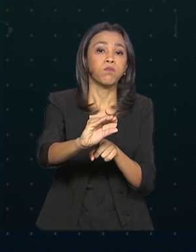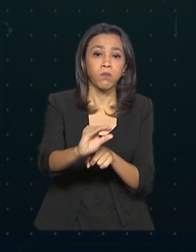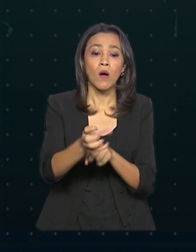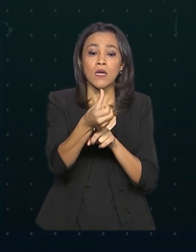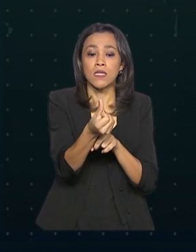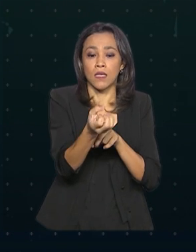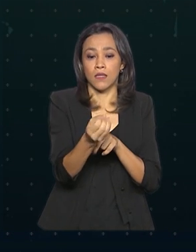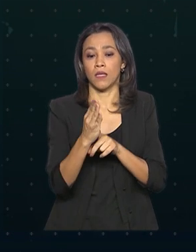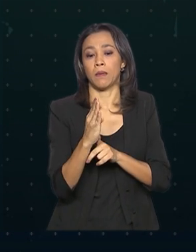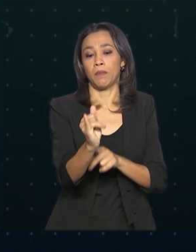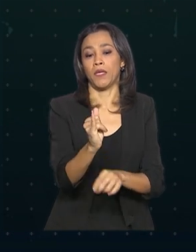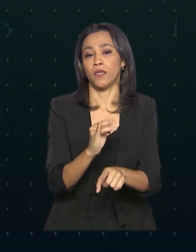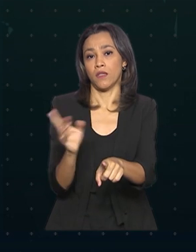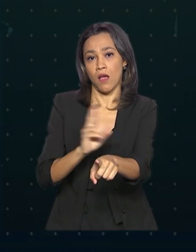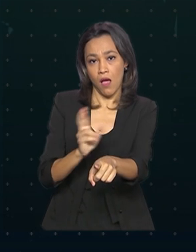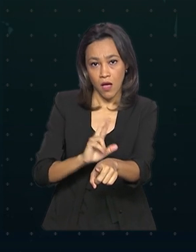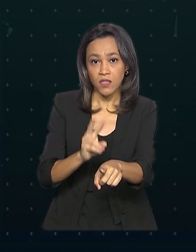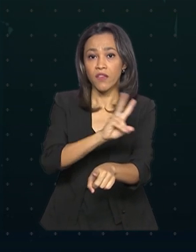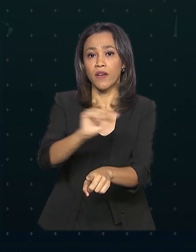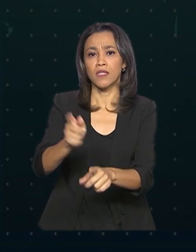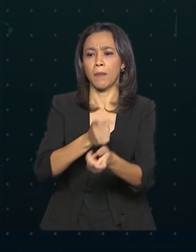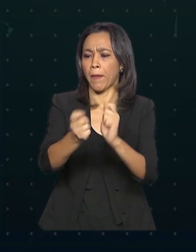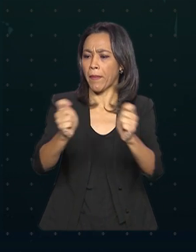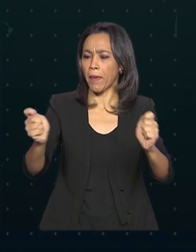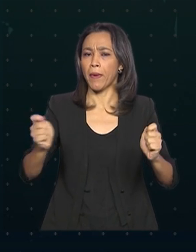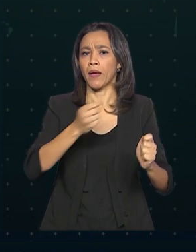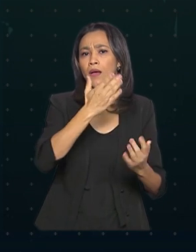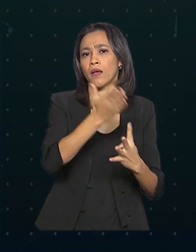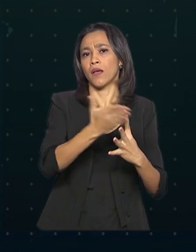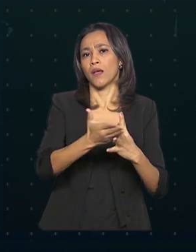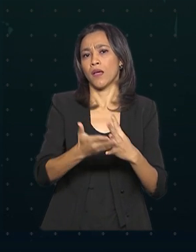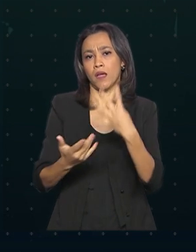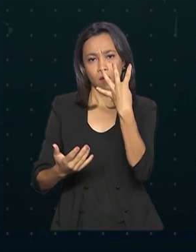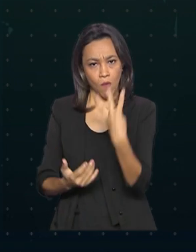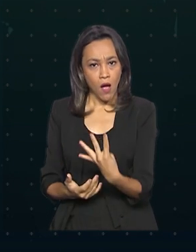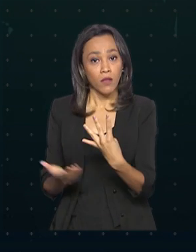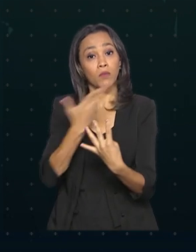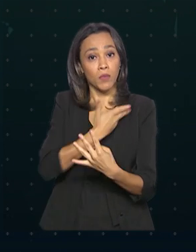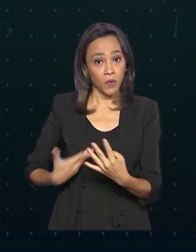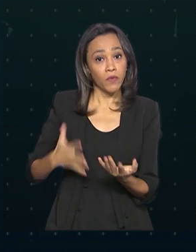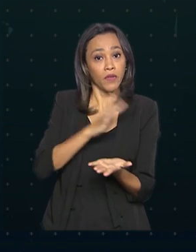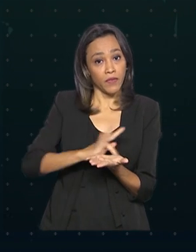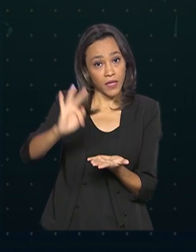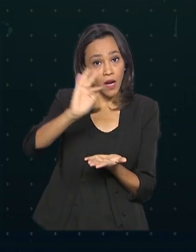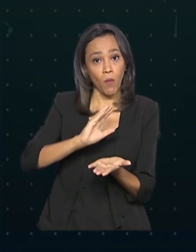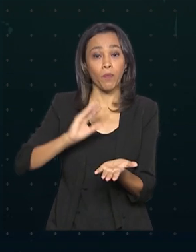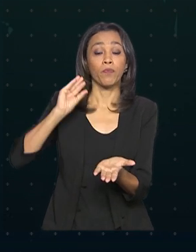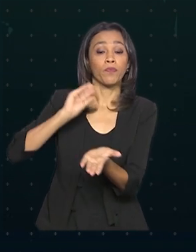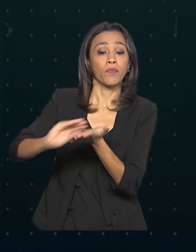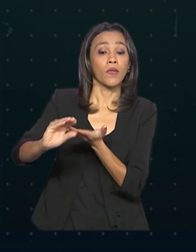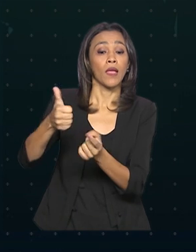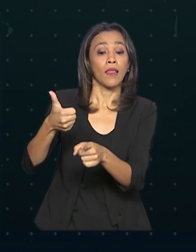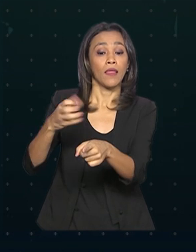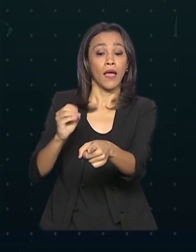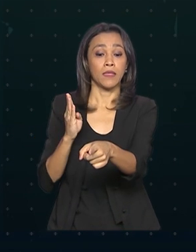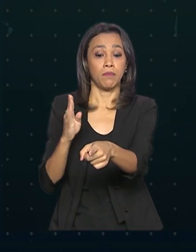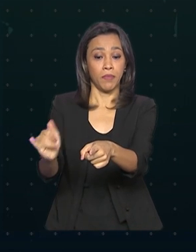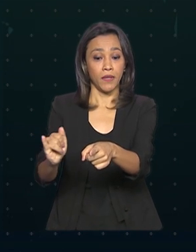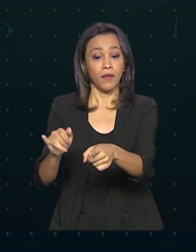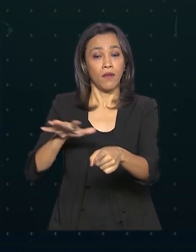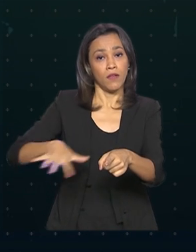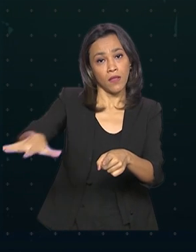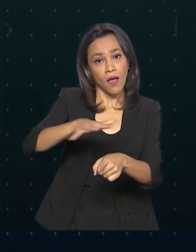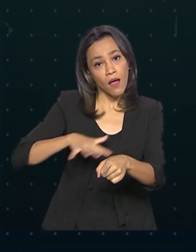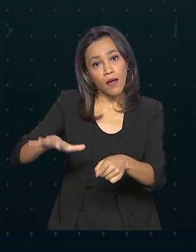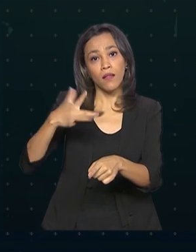60 bilhões de reais, que serão pagos em quatro parcelas pelo governo federal. 10 bilhões de reais vão ser destinados a